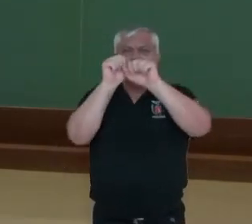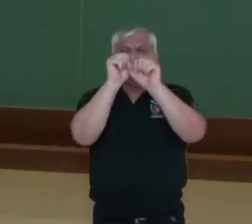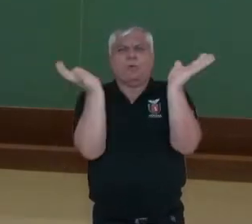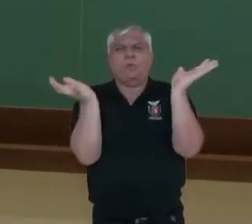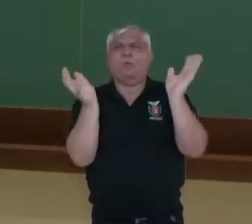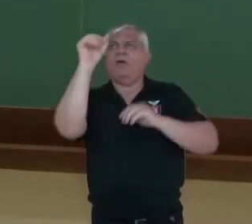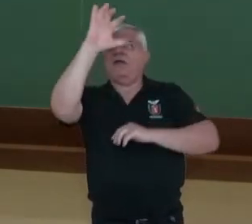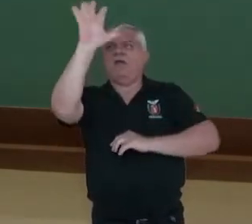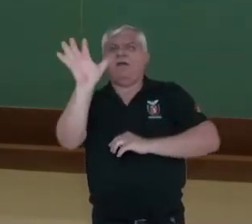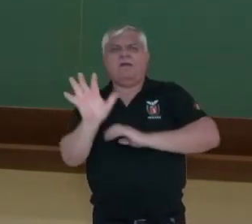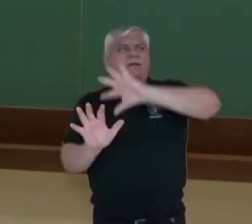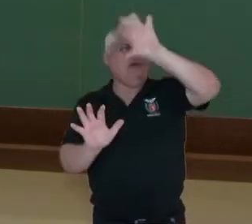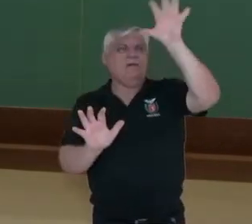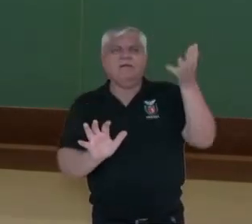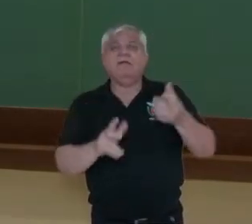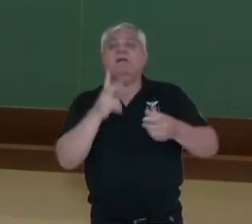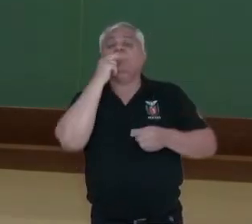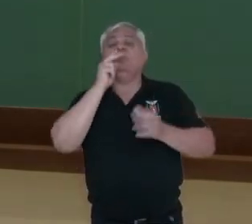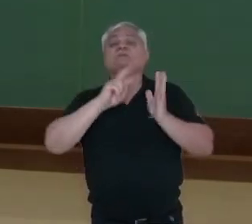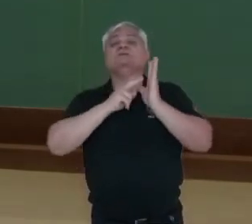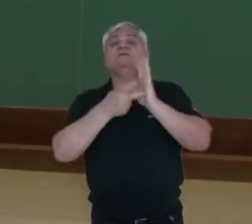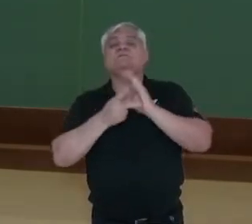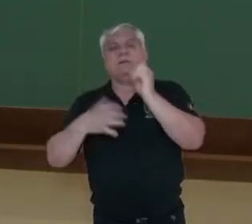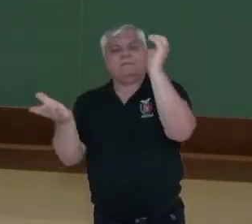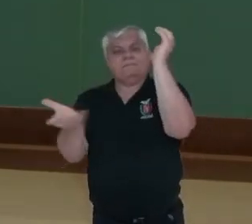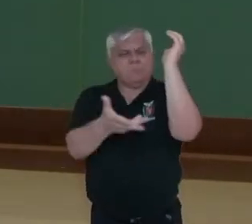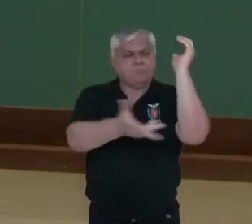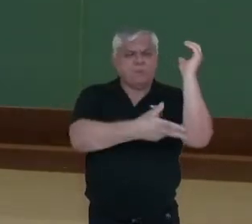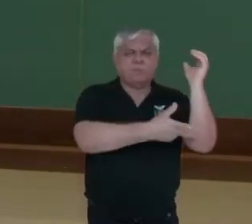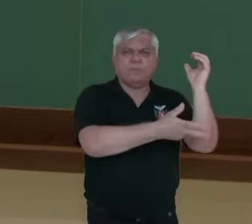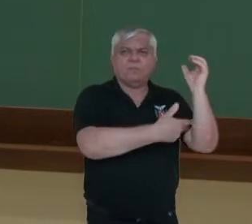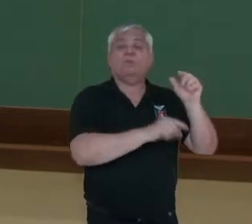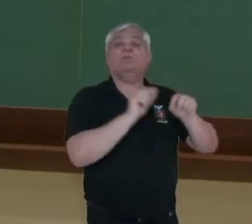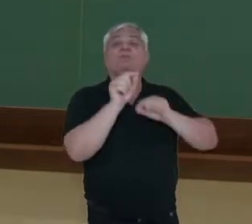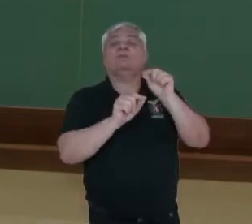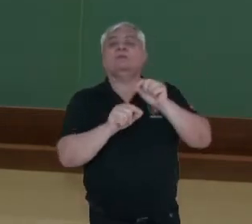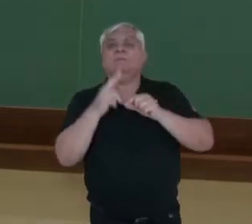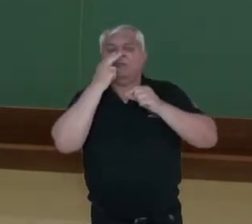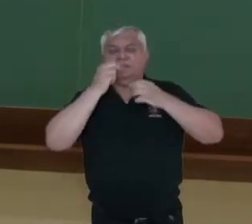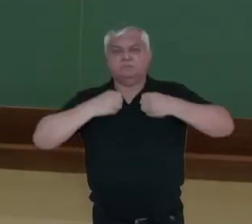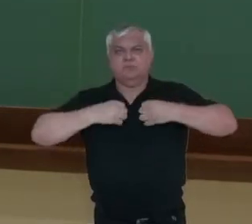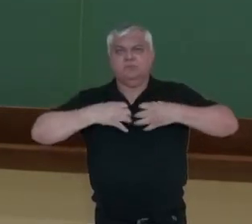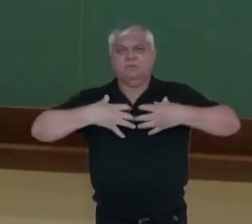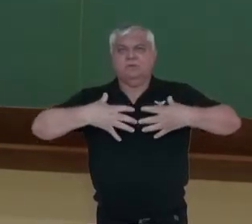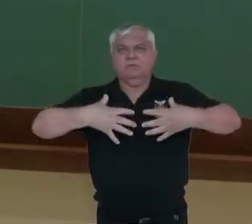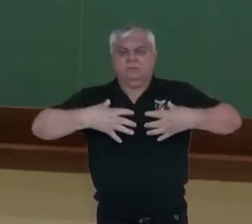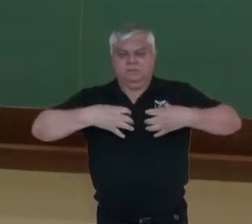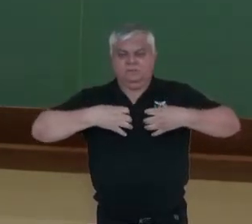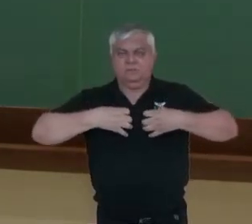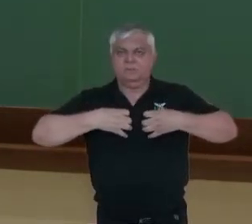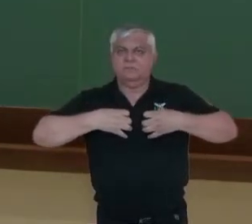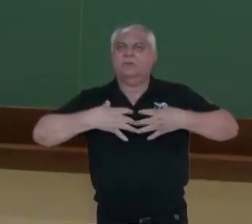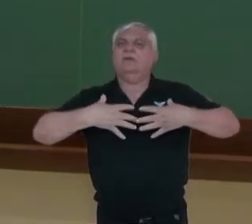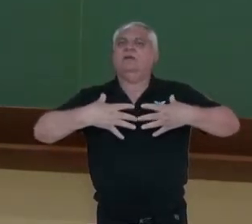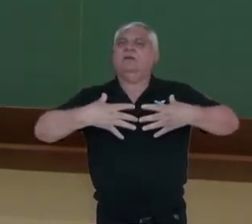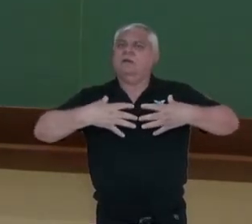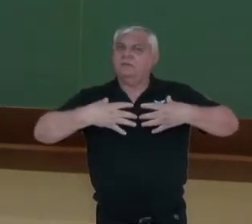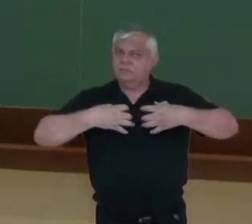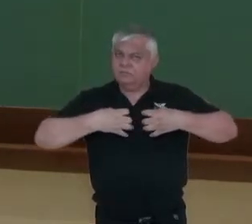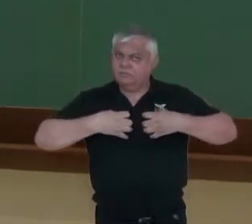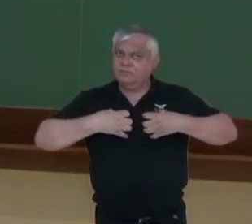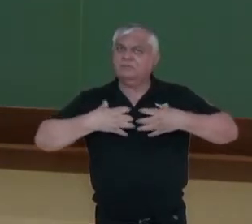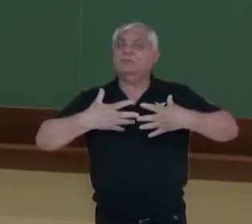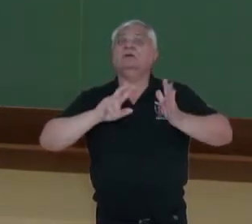simbolizando o desmatamento e elas formam a imagem do pulmão. O pulmão é uma parte do ser humano.